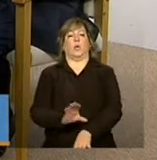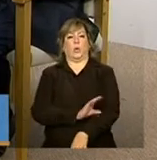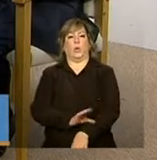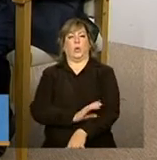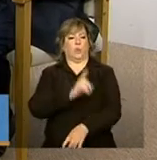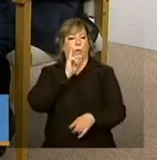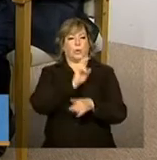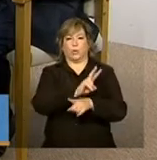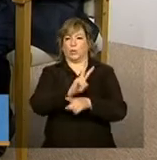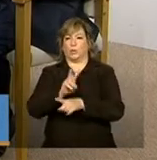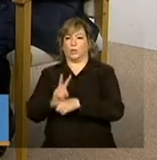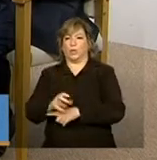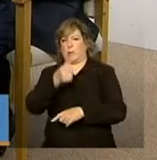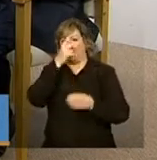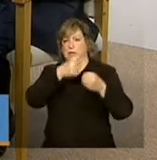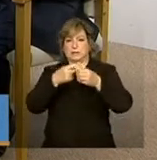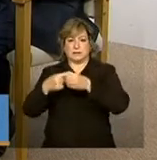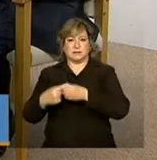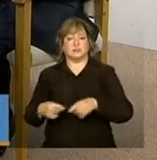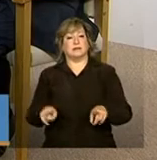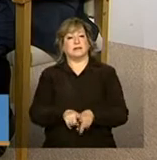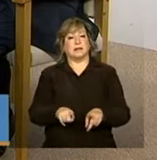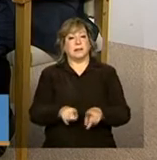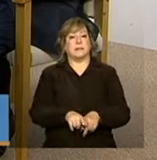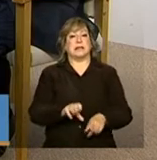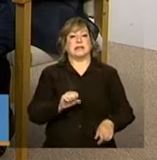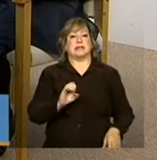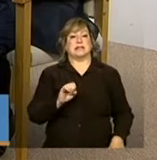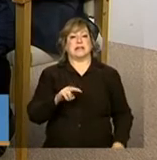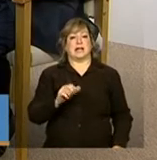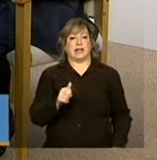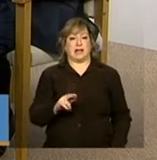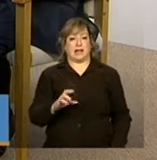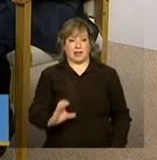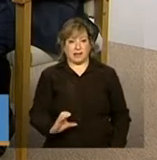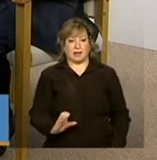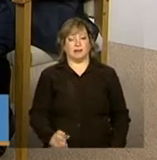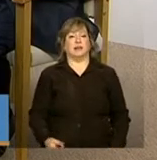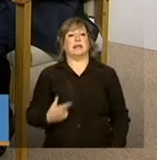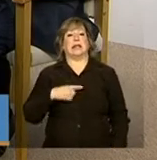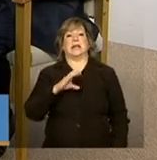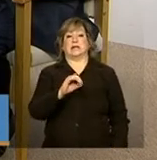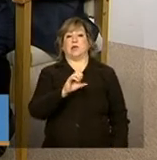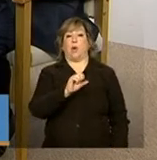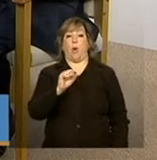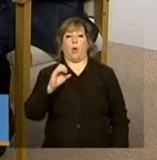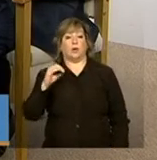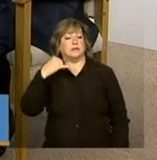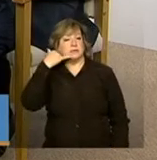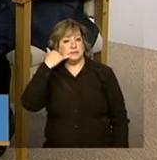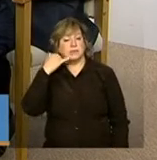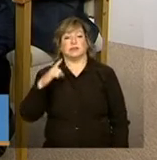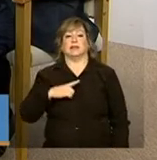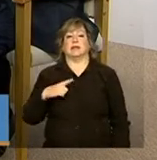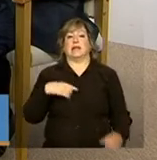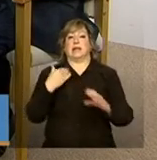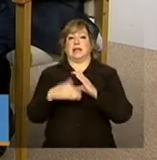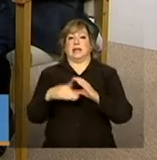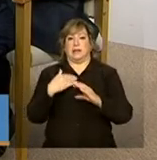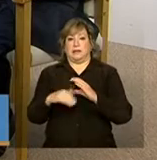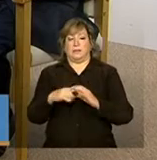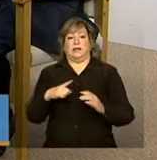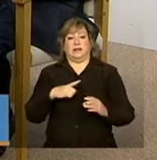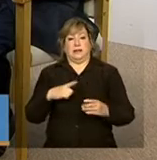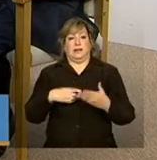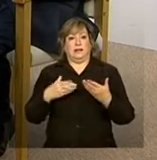municípios, como também a própria SENARC. Nós temos não apenas os 0800, o e-mail gestor.pbf